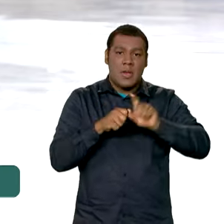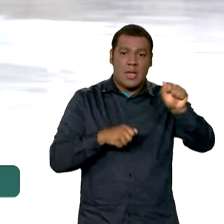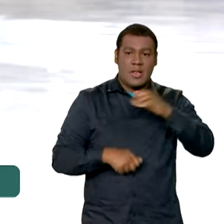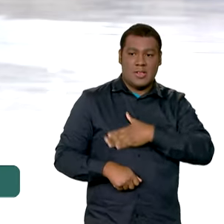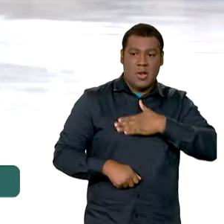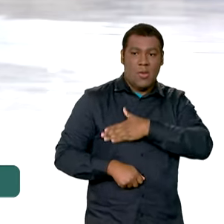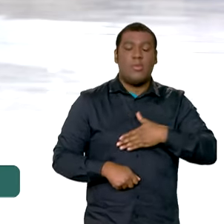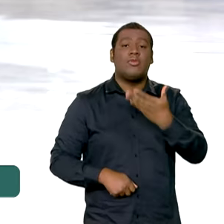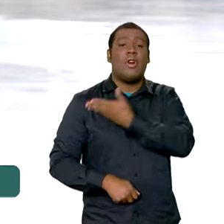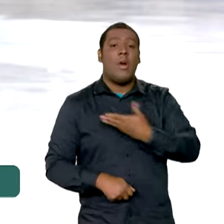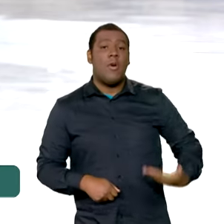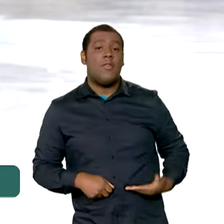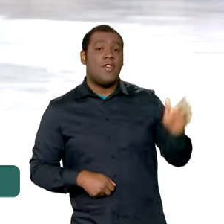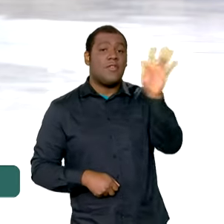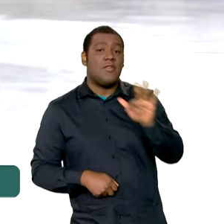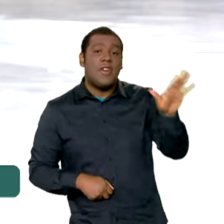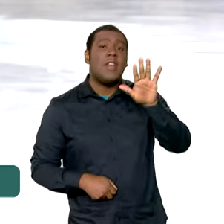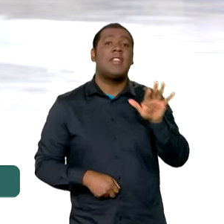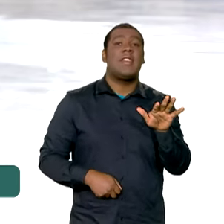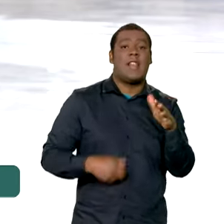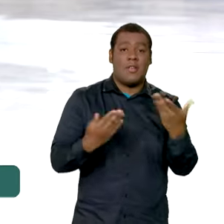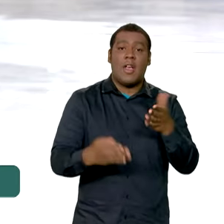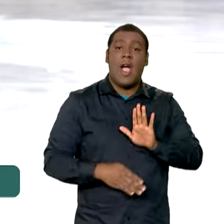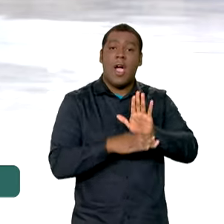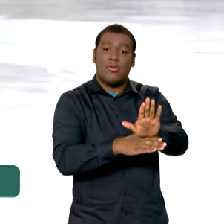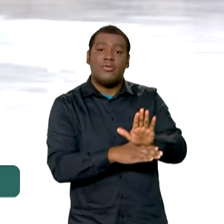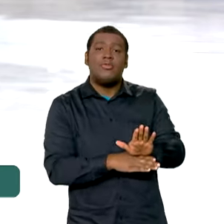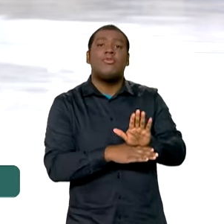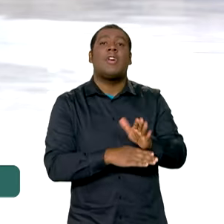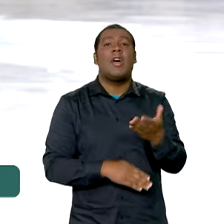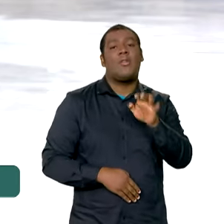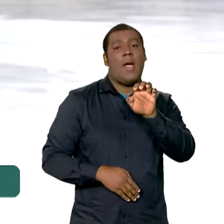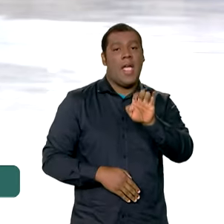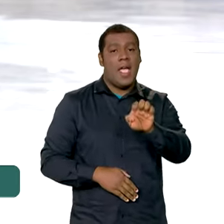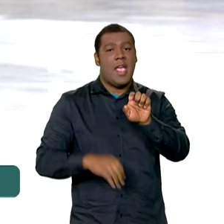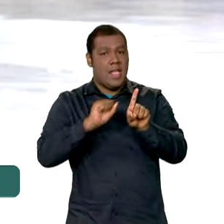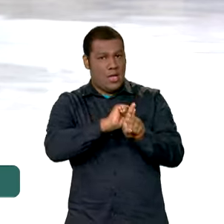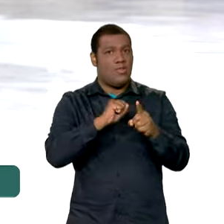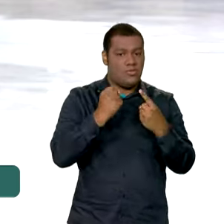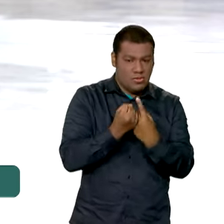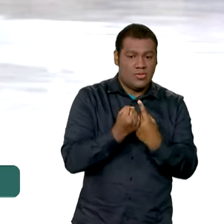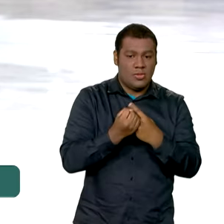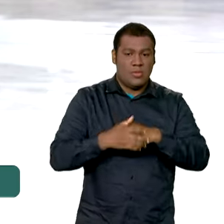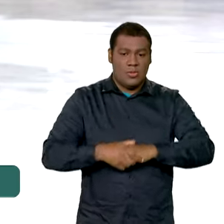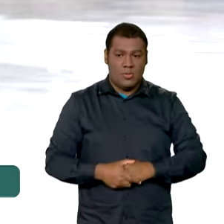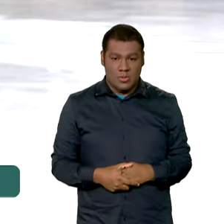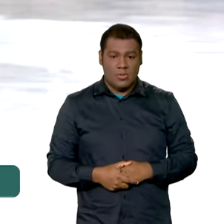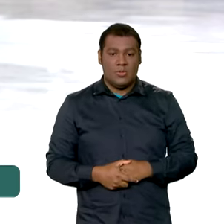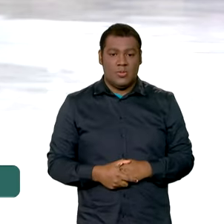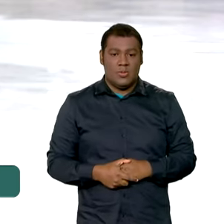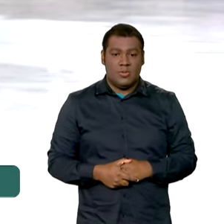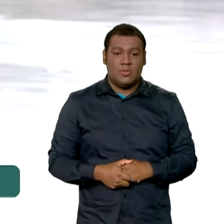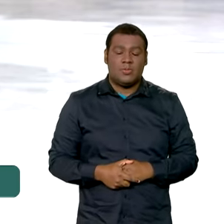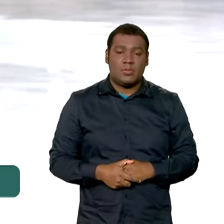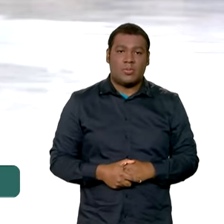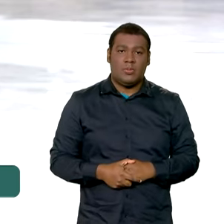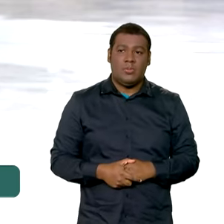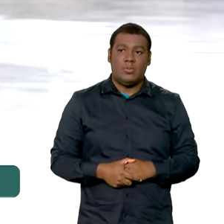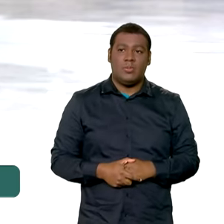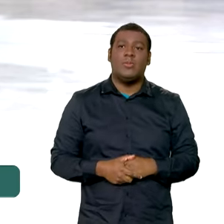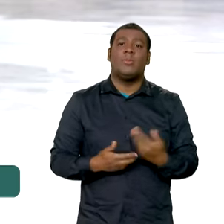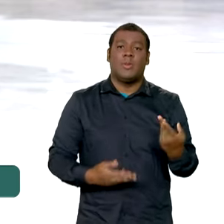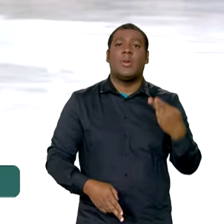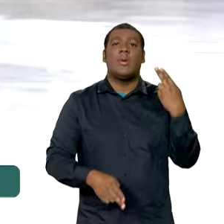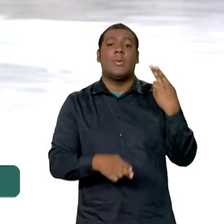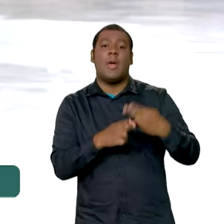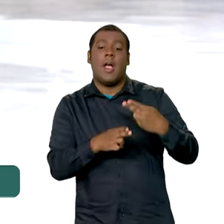a partir do E-Social e incluir o empregado que vai receber esse valor, essa quantia, diretamente na conta dele, esse valor que vai ser pago pela